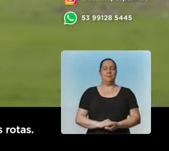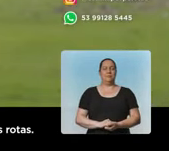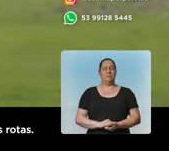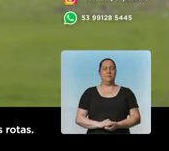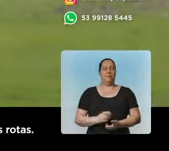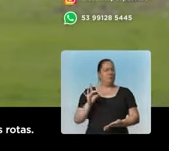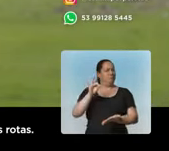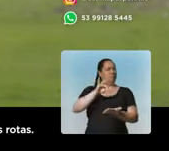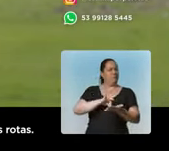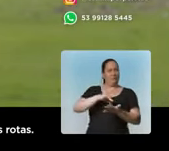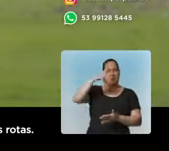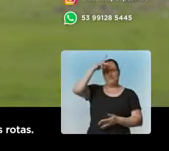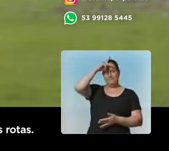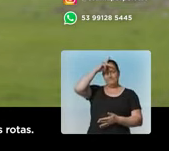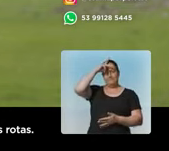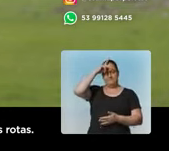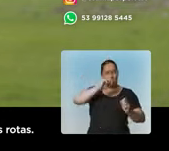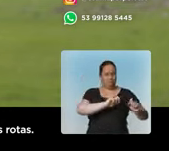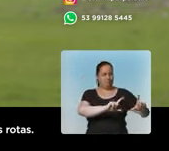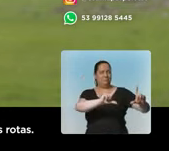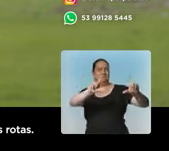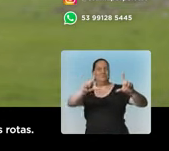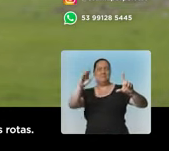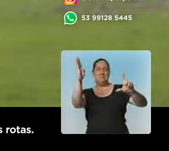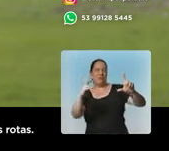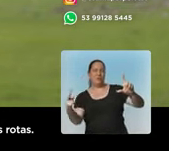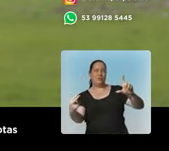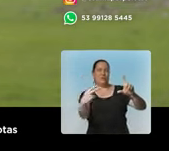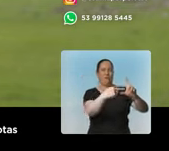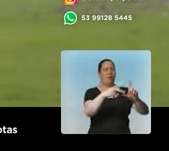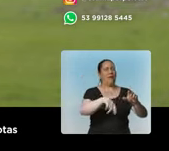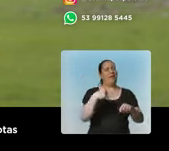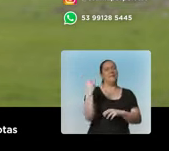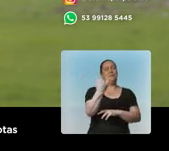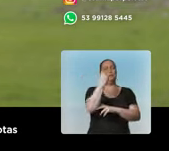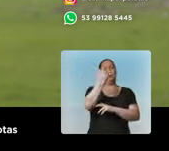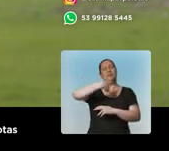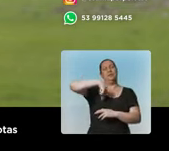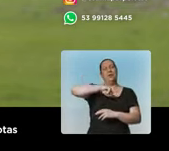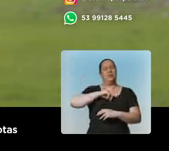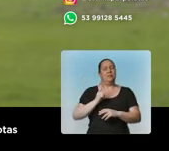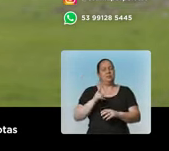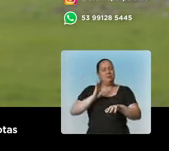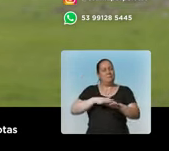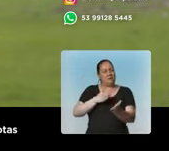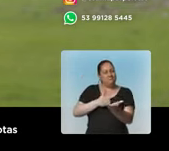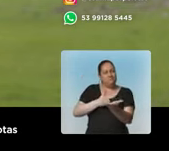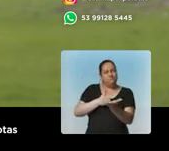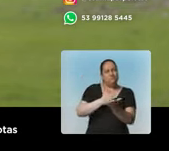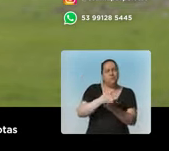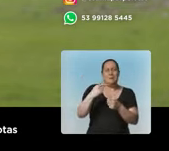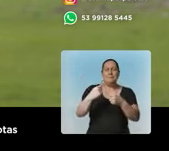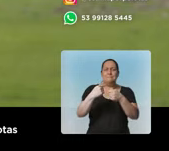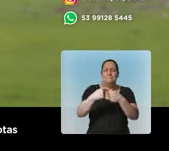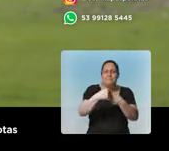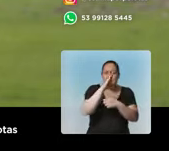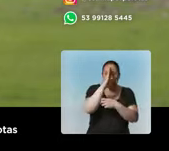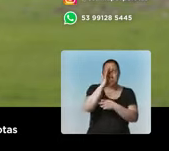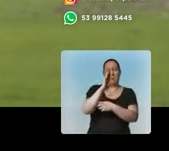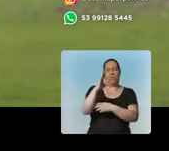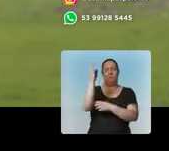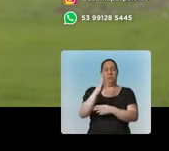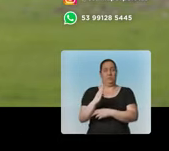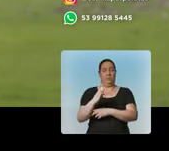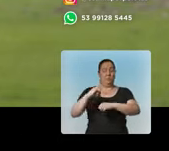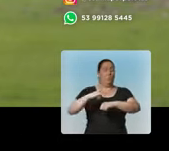fundamental que a gente esteja conectado com as principais rotas. O aeroporto facilita o desenvolvimento e o turismo de Pelotas.